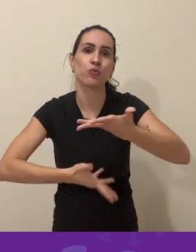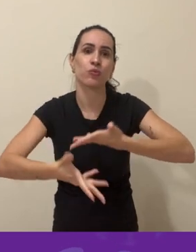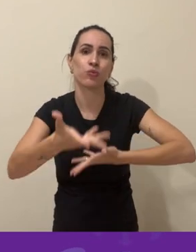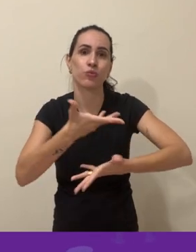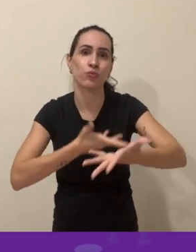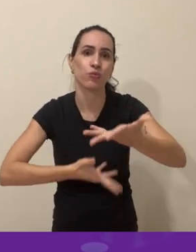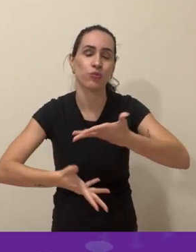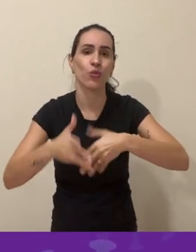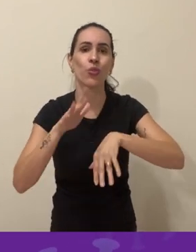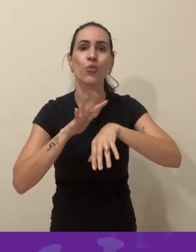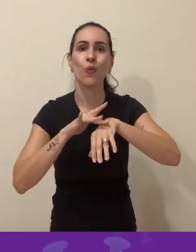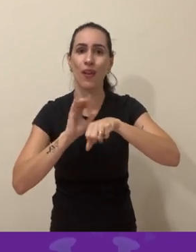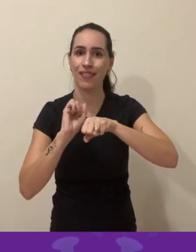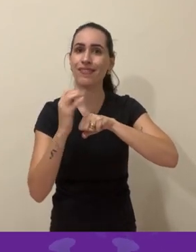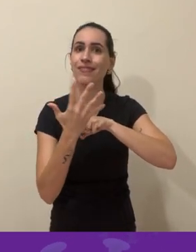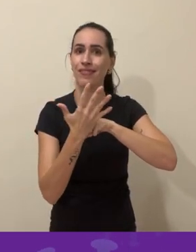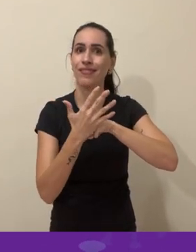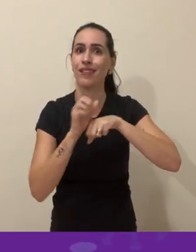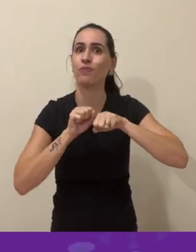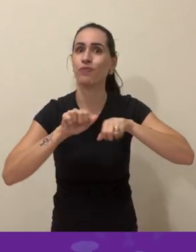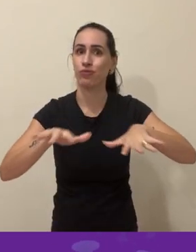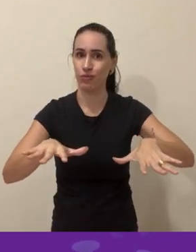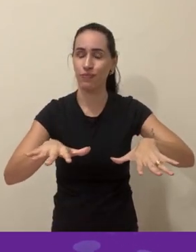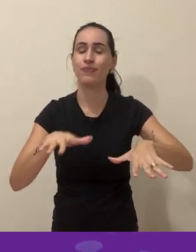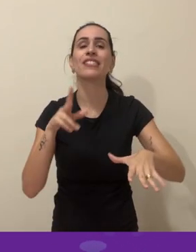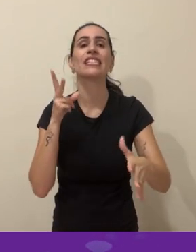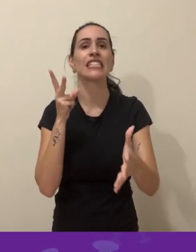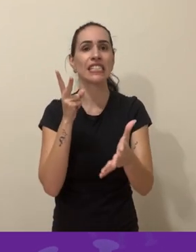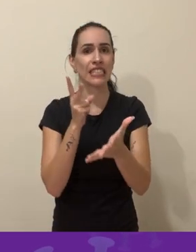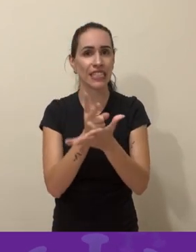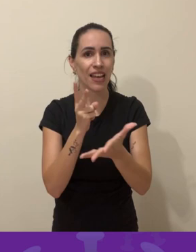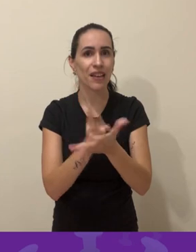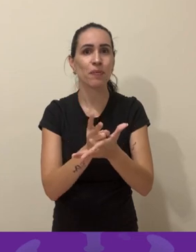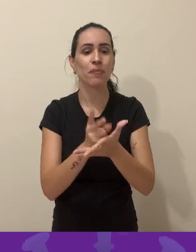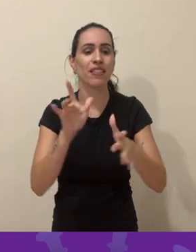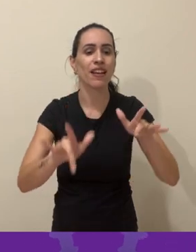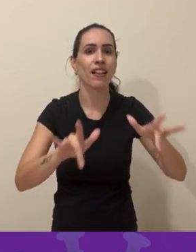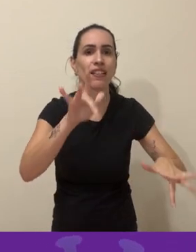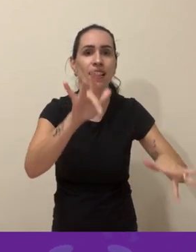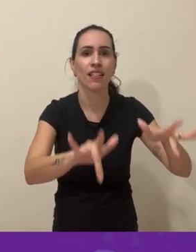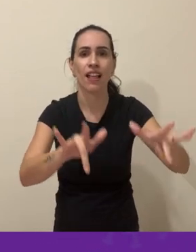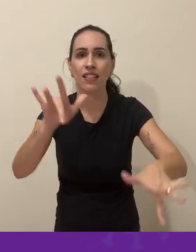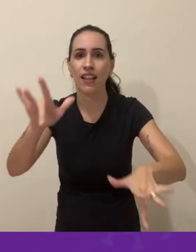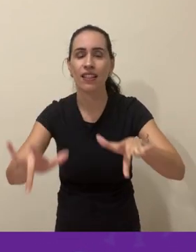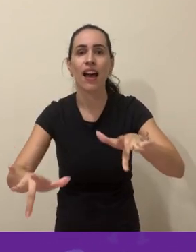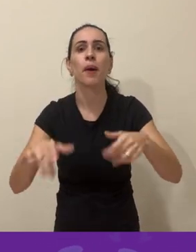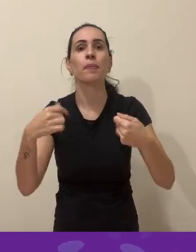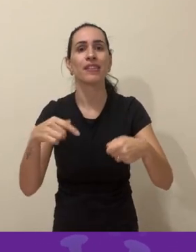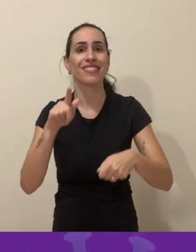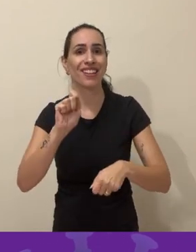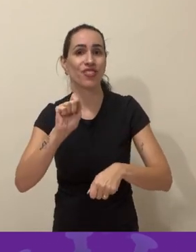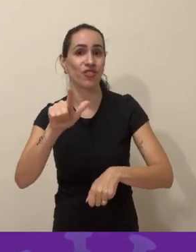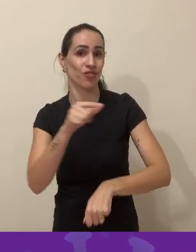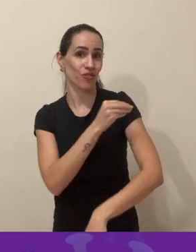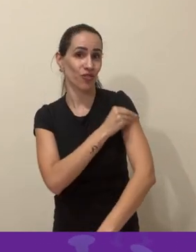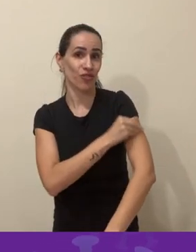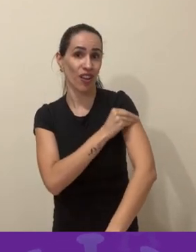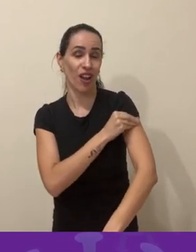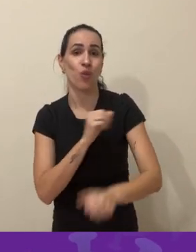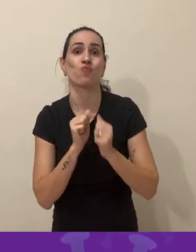da doença. Se a pessoa puder levar um álcool gel para toda hora que pegar em qualquer coisa, ou toda hora que lembrar,